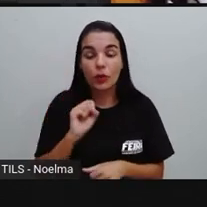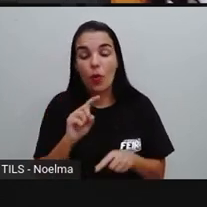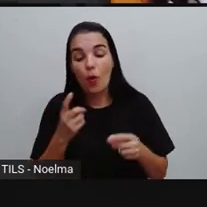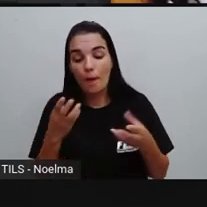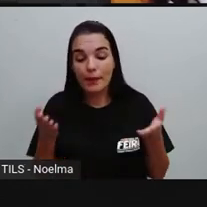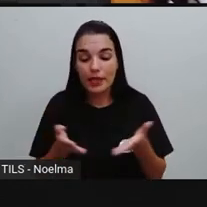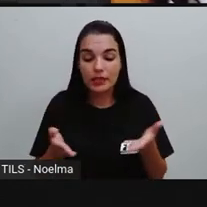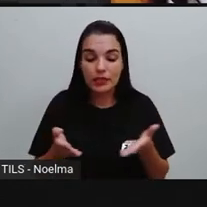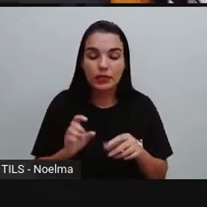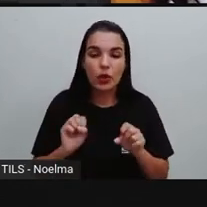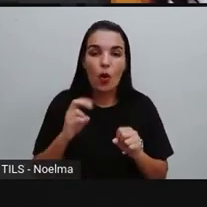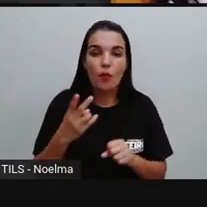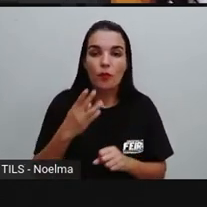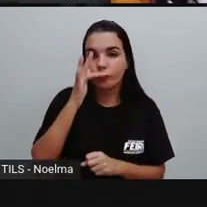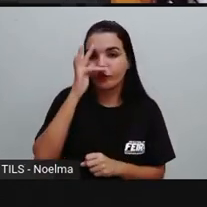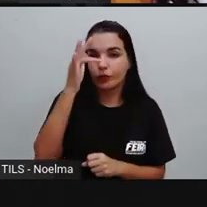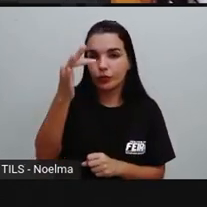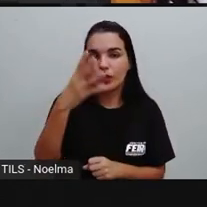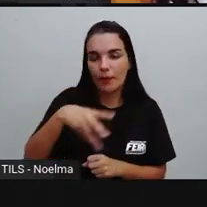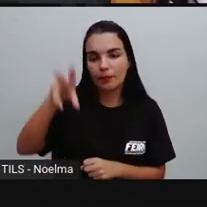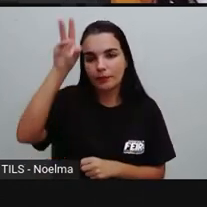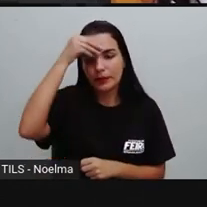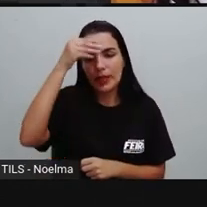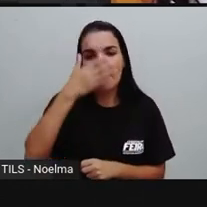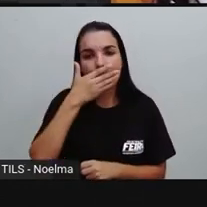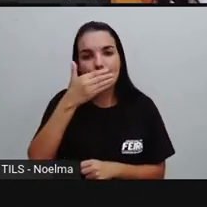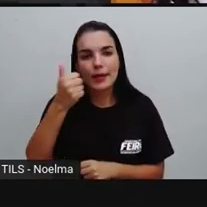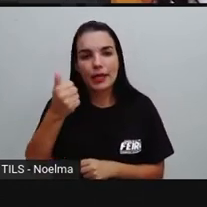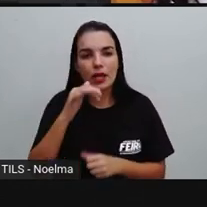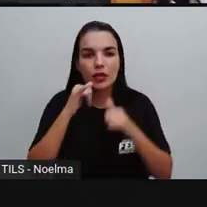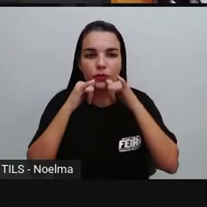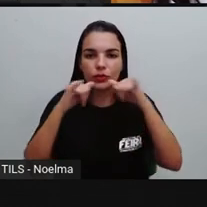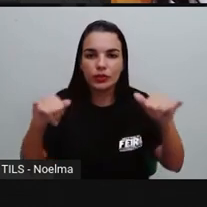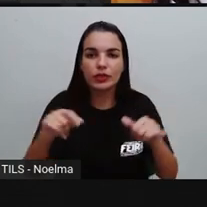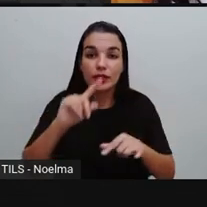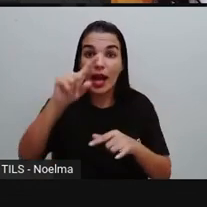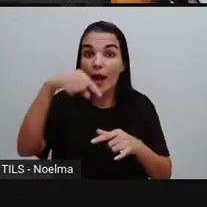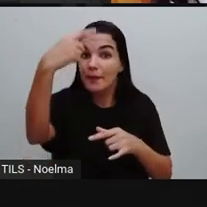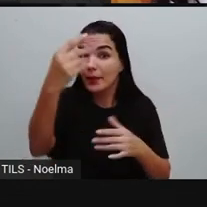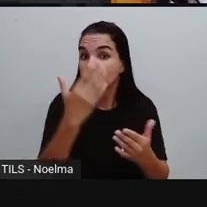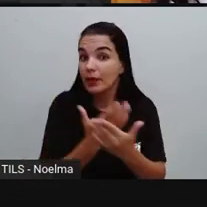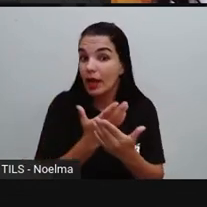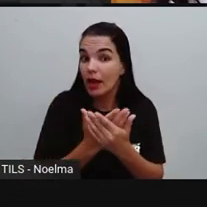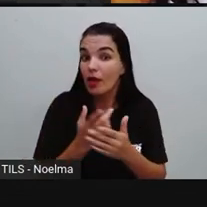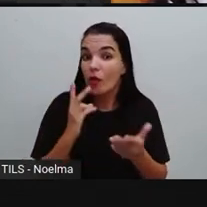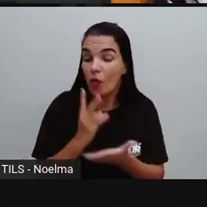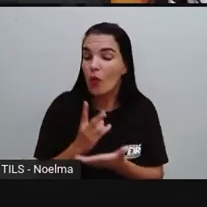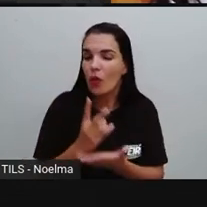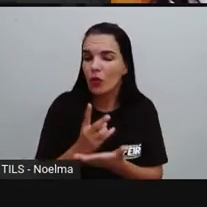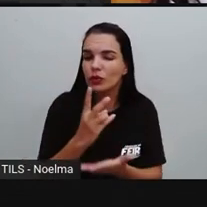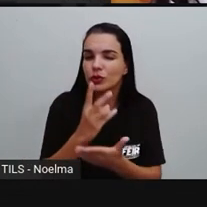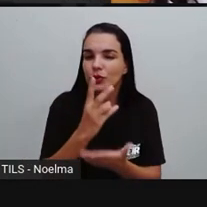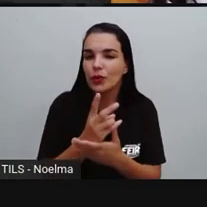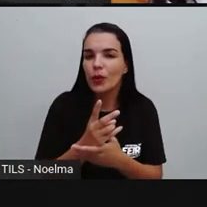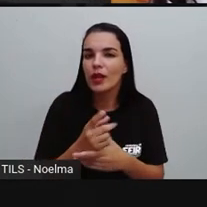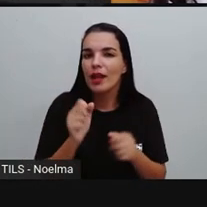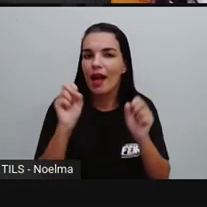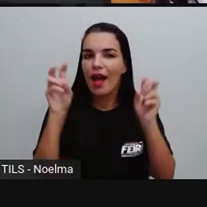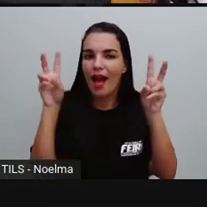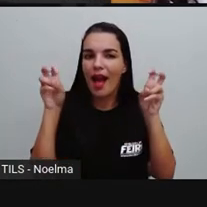presente ou futuro. E assim a gente pode compreender melhor a notícia. Na próxima aula, nós iremos aí dar